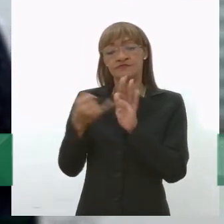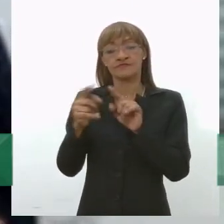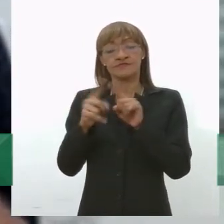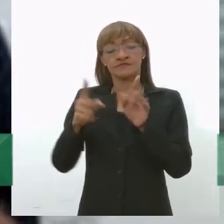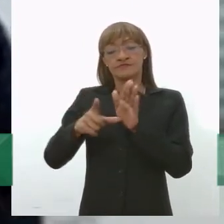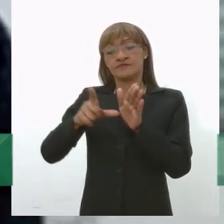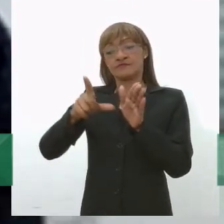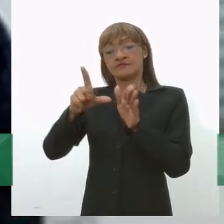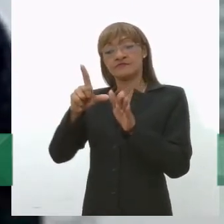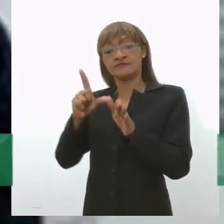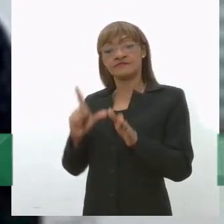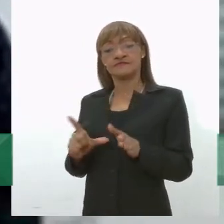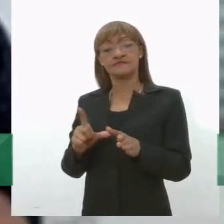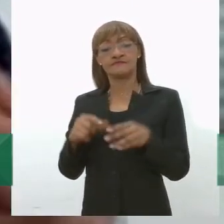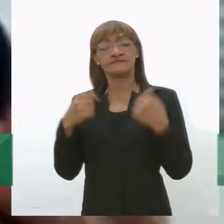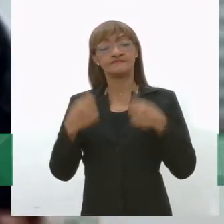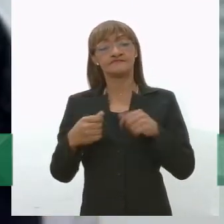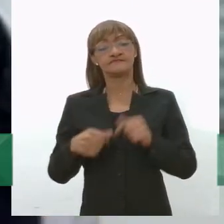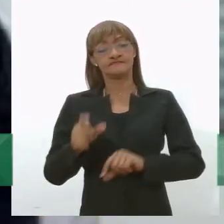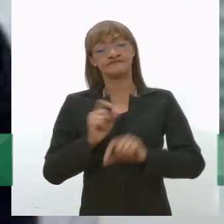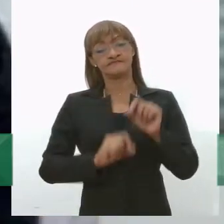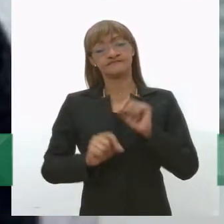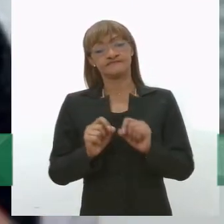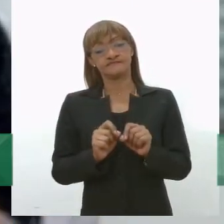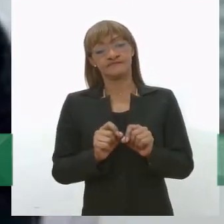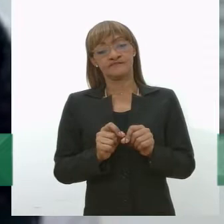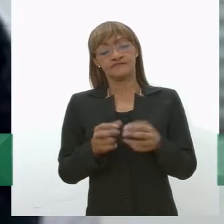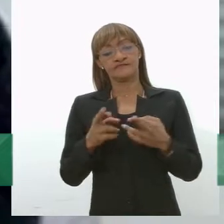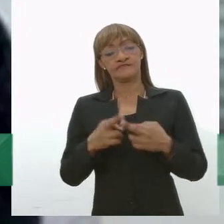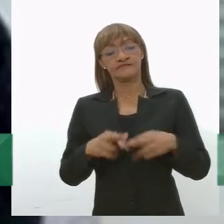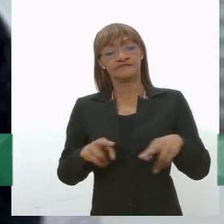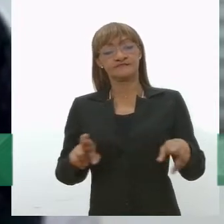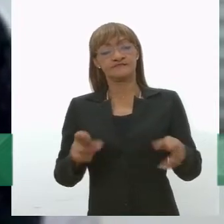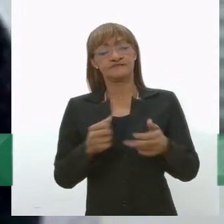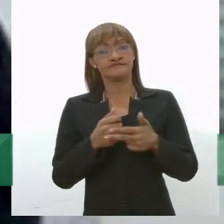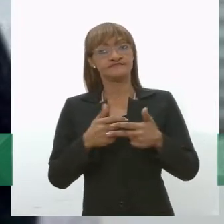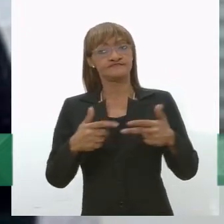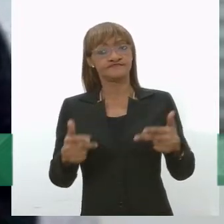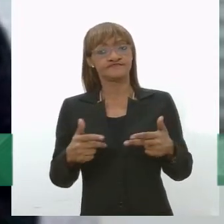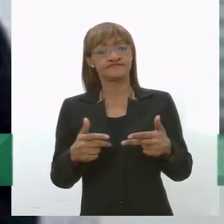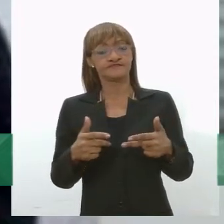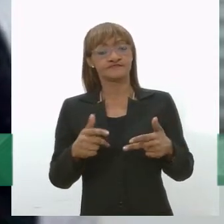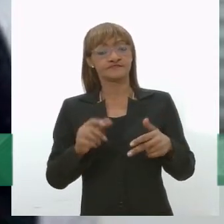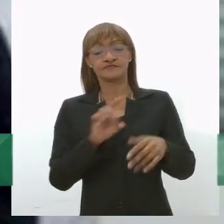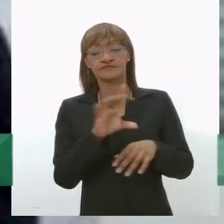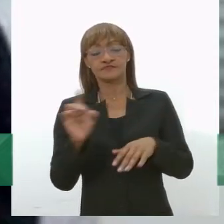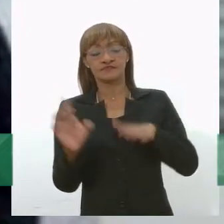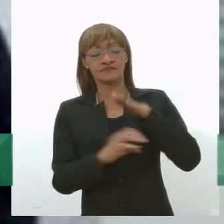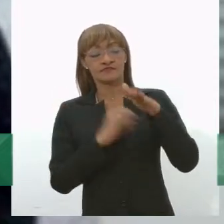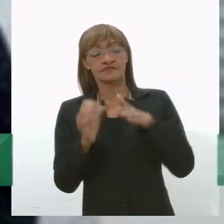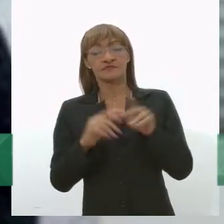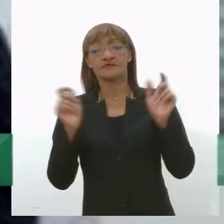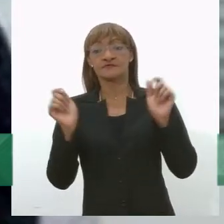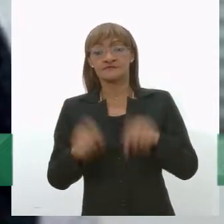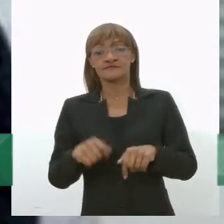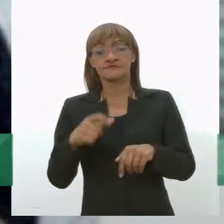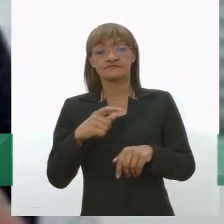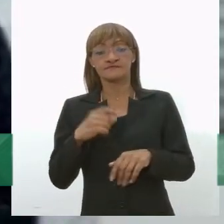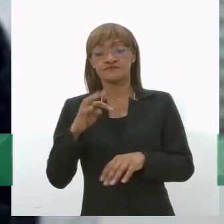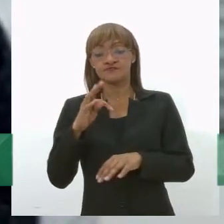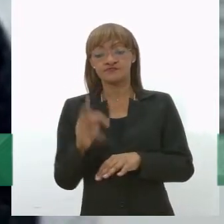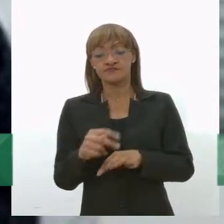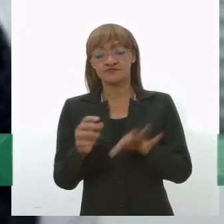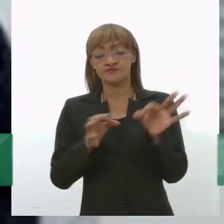burocrática, que as cooperativas tenham tudo preparado para que haja essa contratação e que a gente